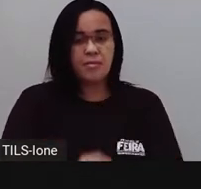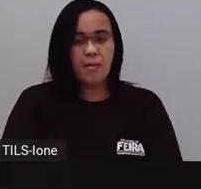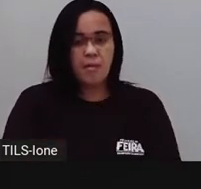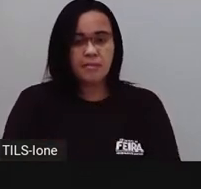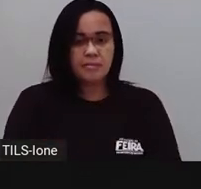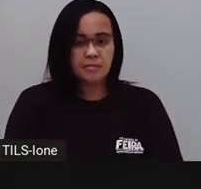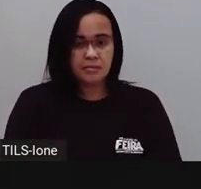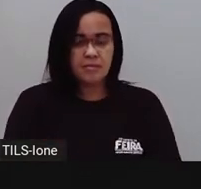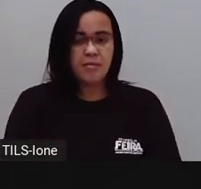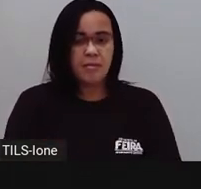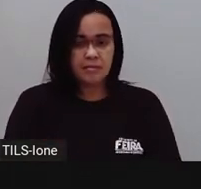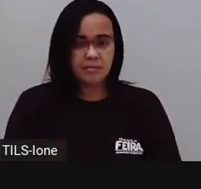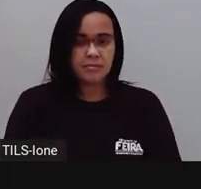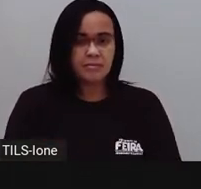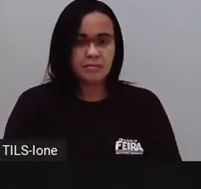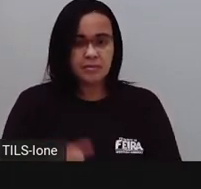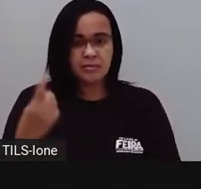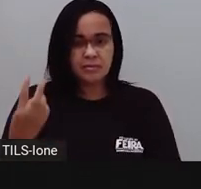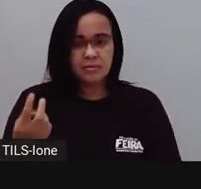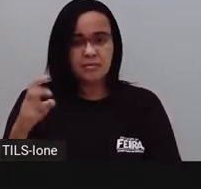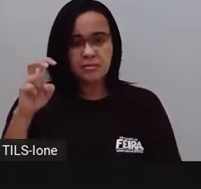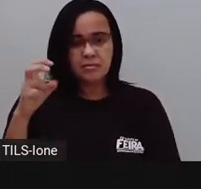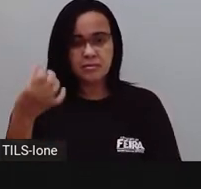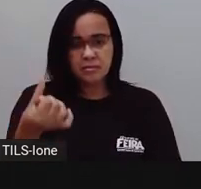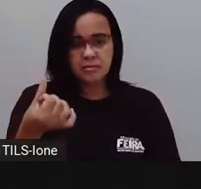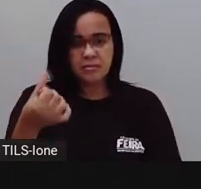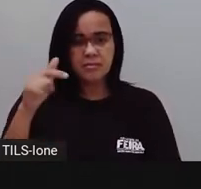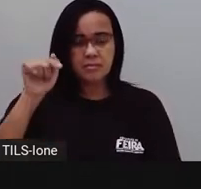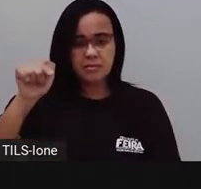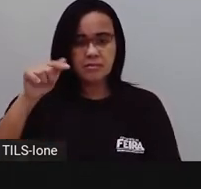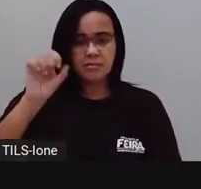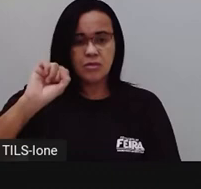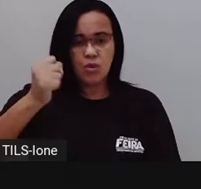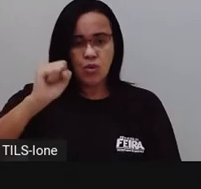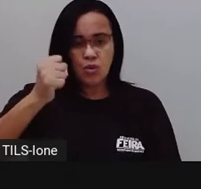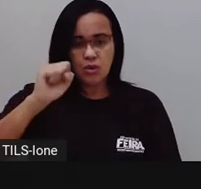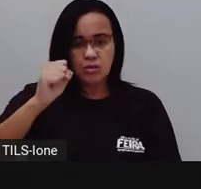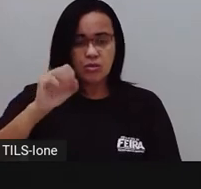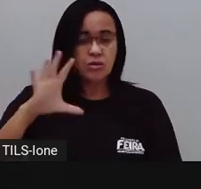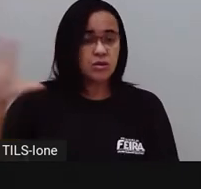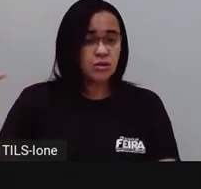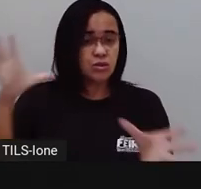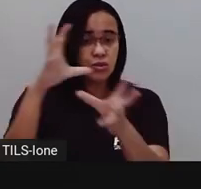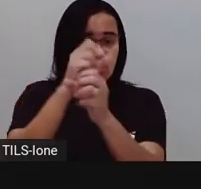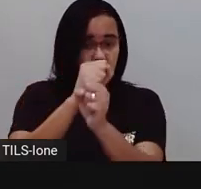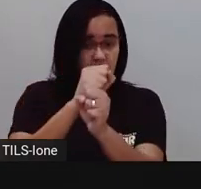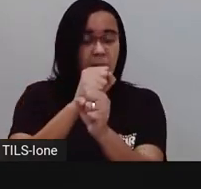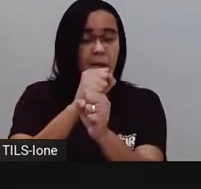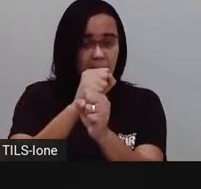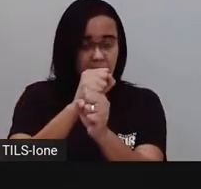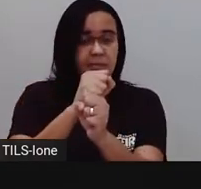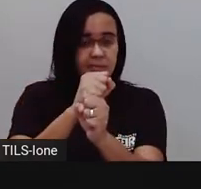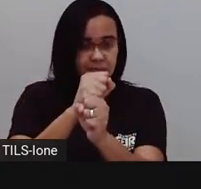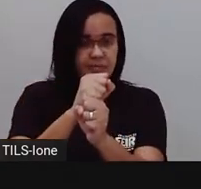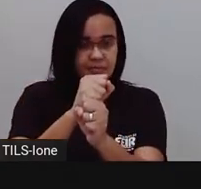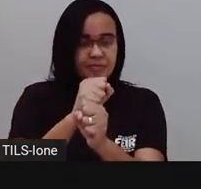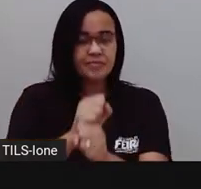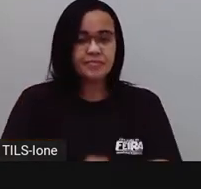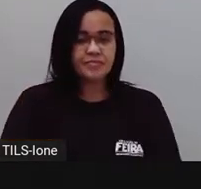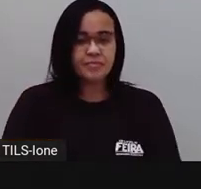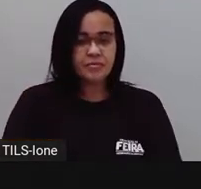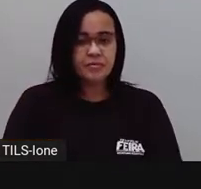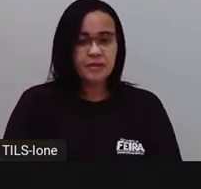dois, três, quatro, cinco, seis, sete, oito. A gente vai contar agora, juntando com esses oito.